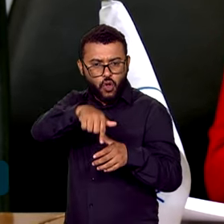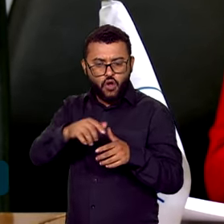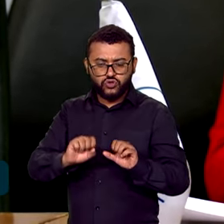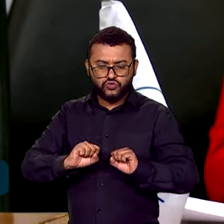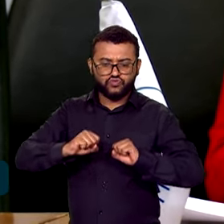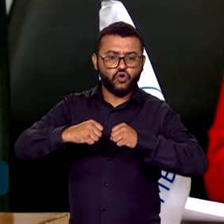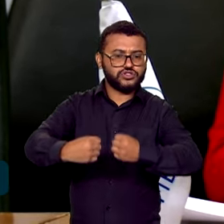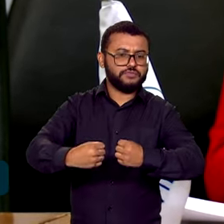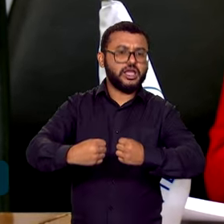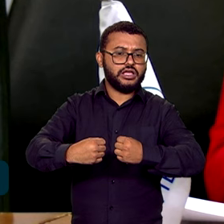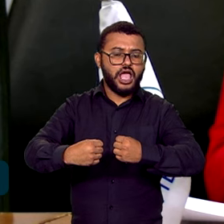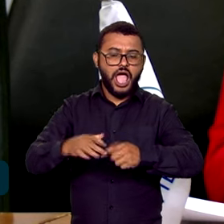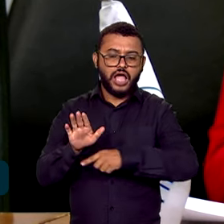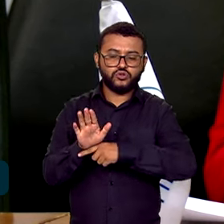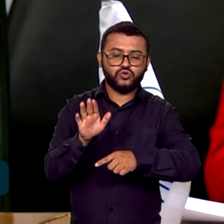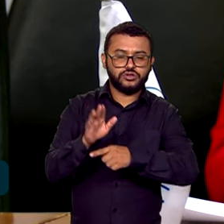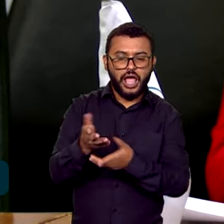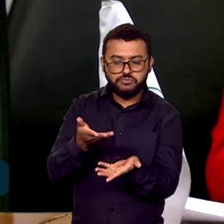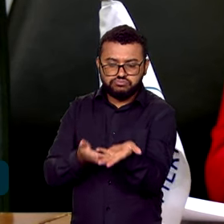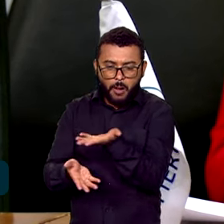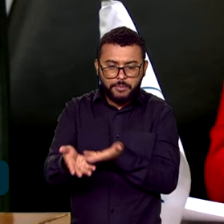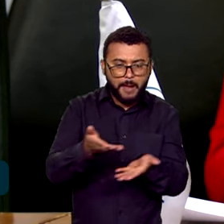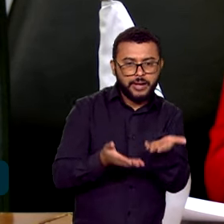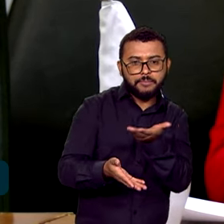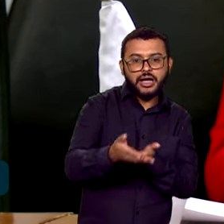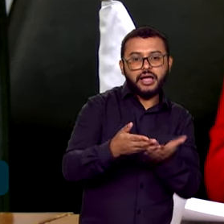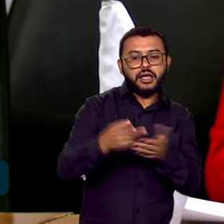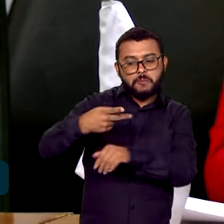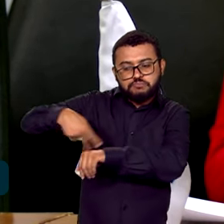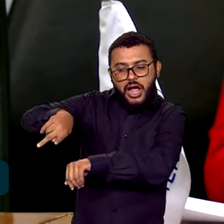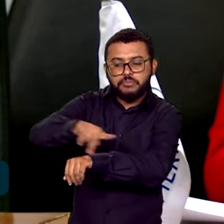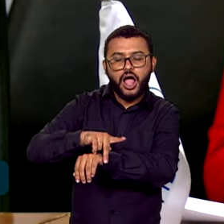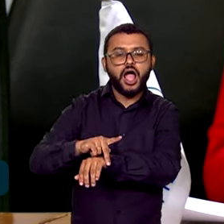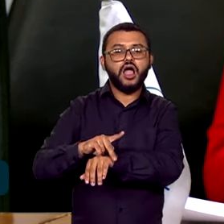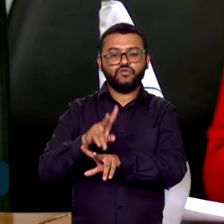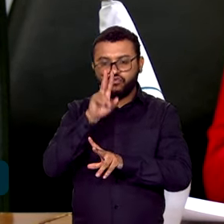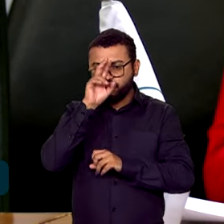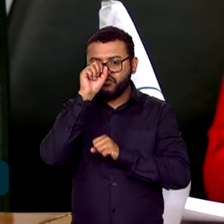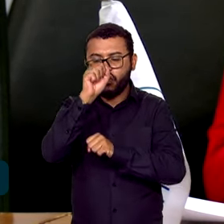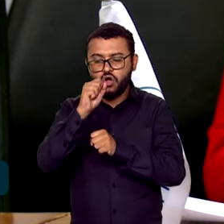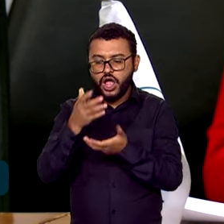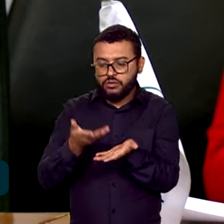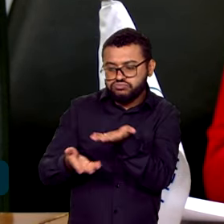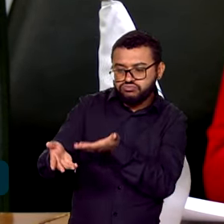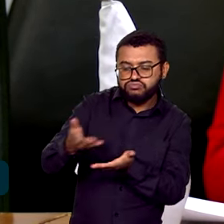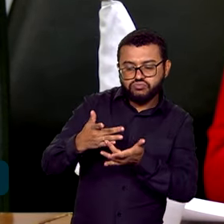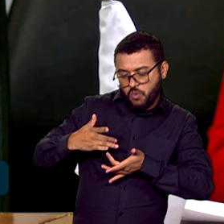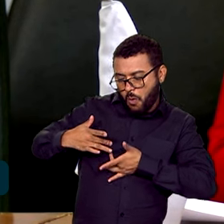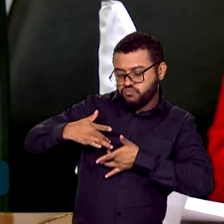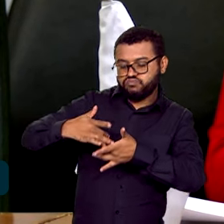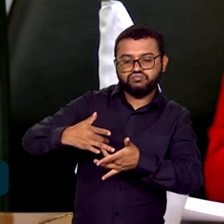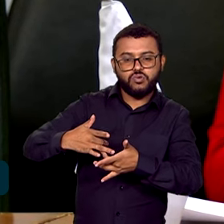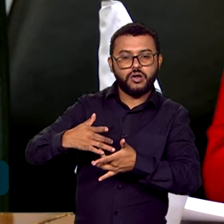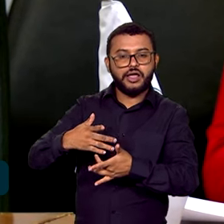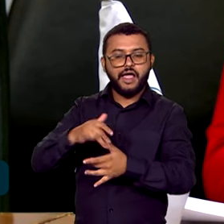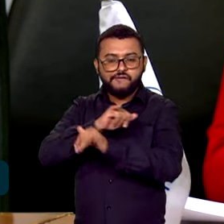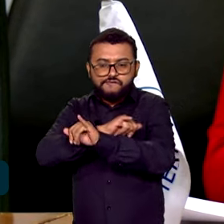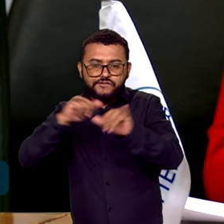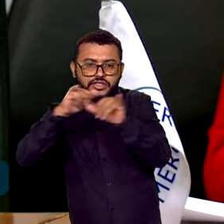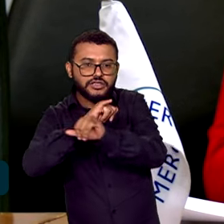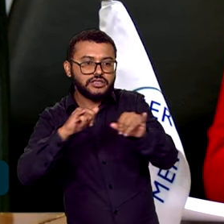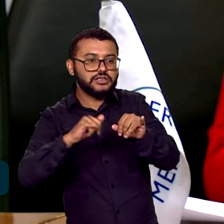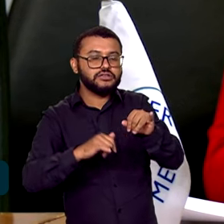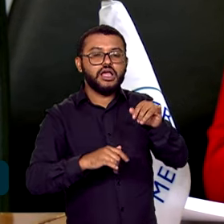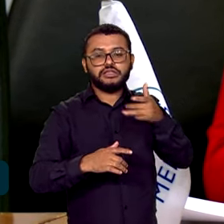o fortalecimento da relação entre os nossos países e de forma solidária, levando as mensagens no